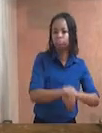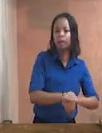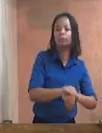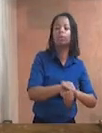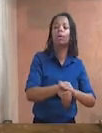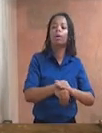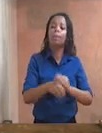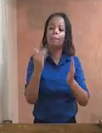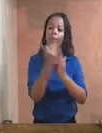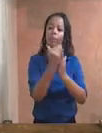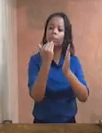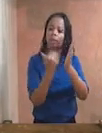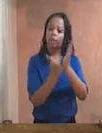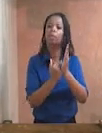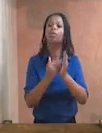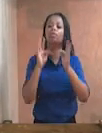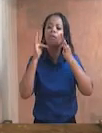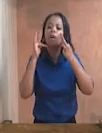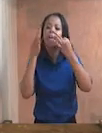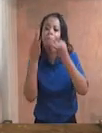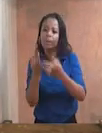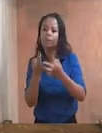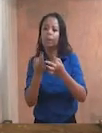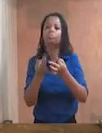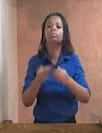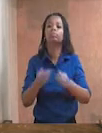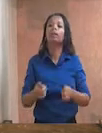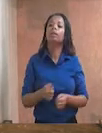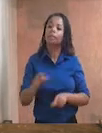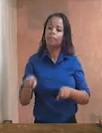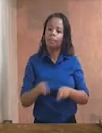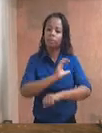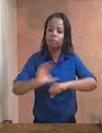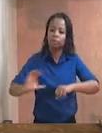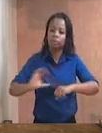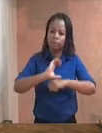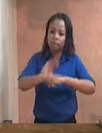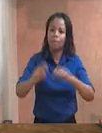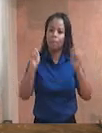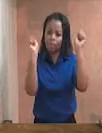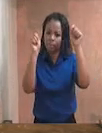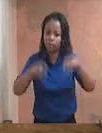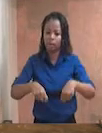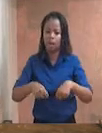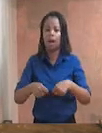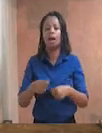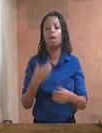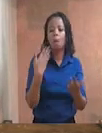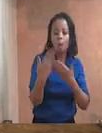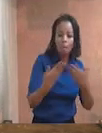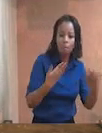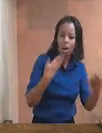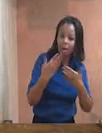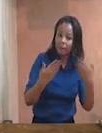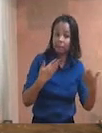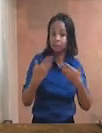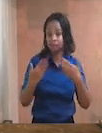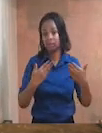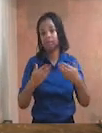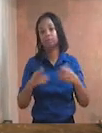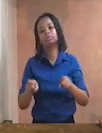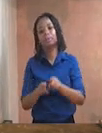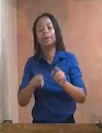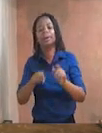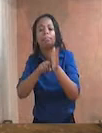institucional, será a sua situação reavaliada no máximo a